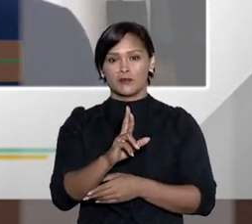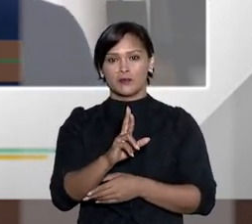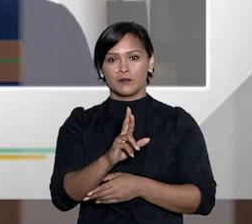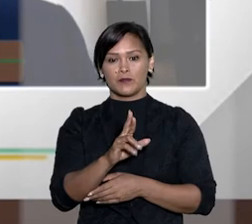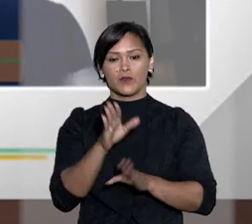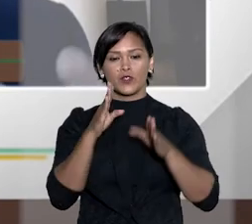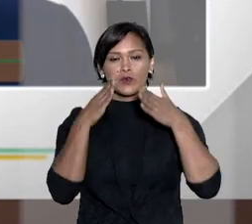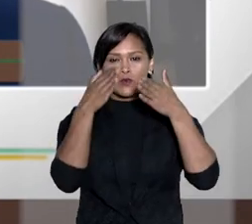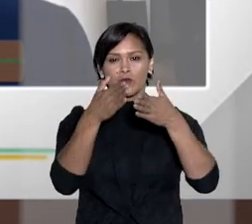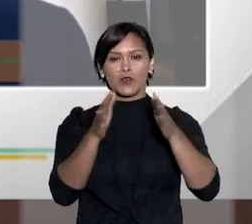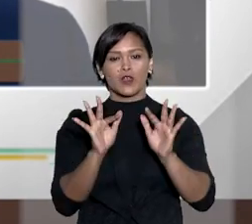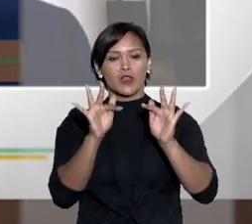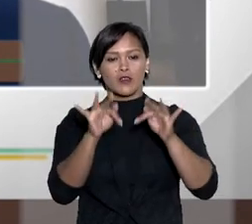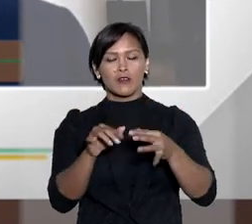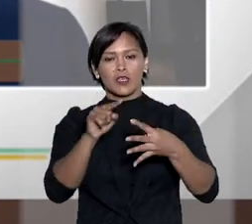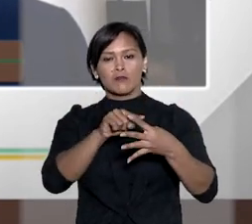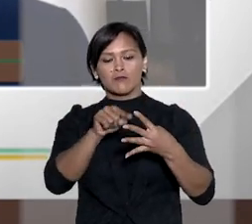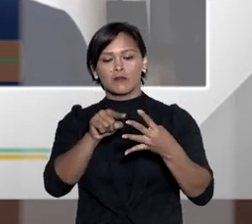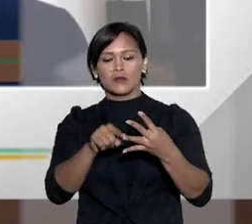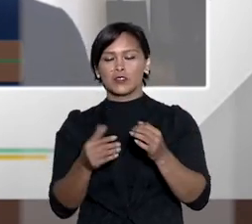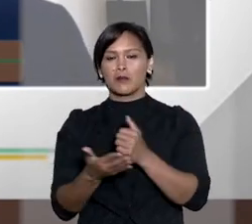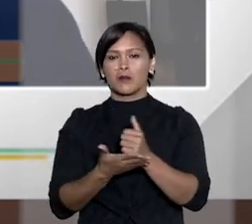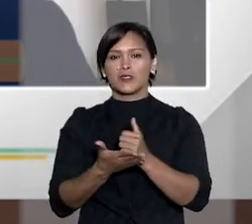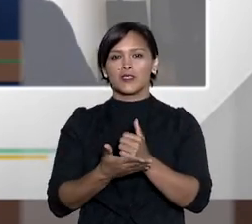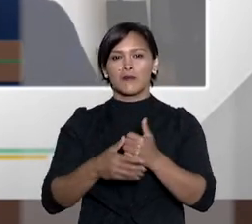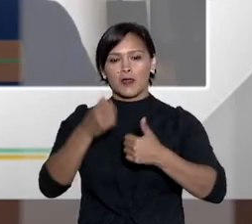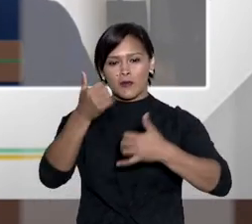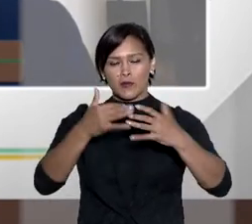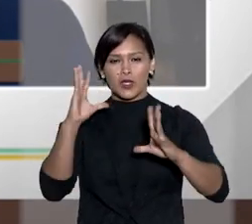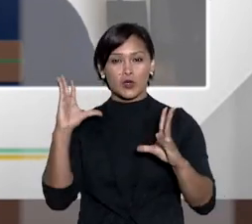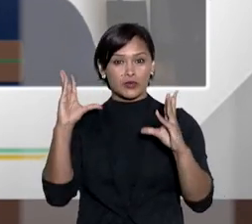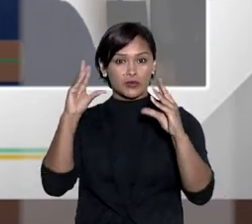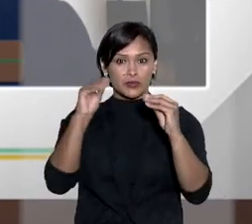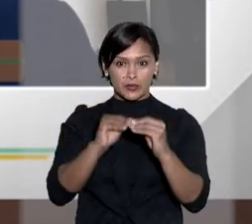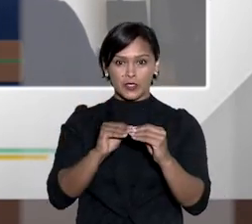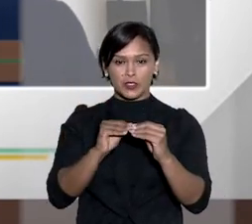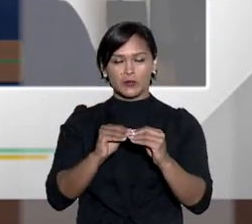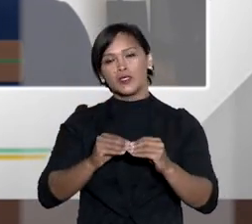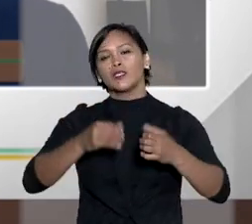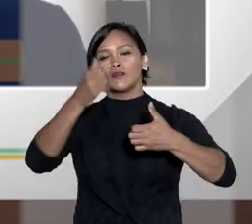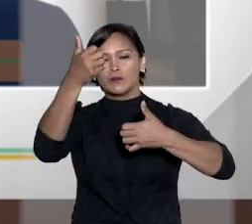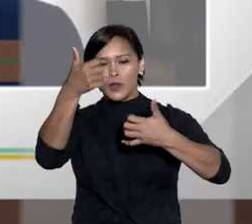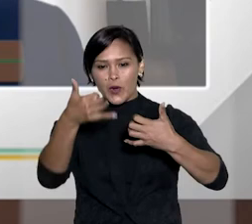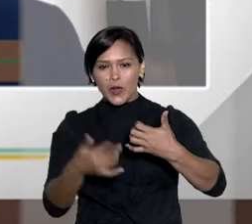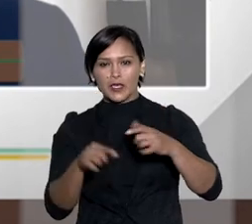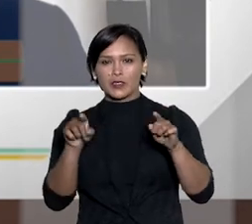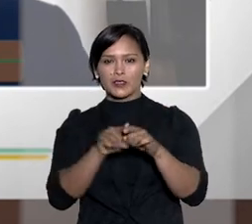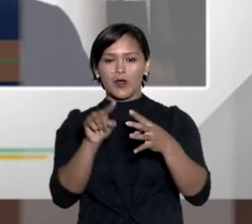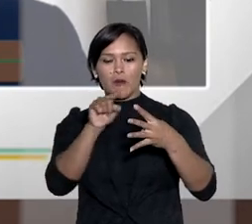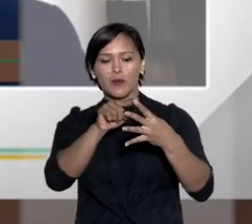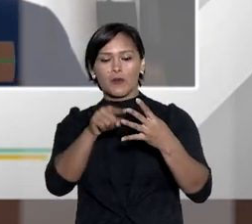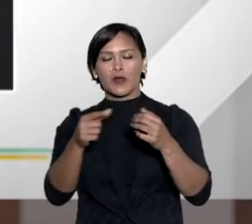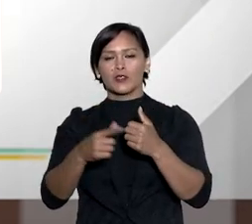esses são, basicamente, de forma bem resumida, esses critérios que estão lá no artigo 2º.